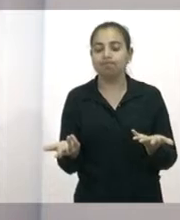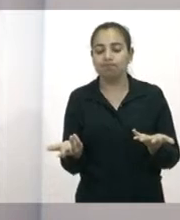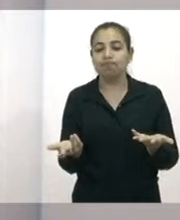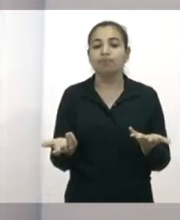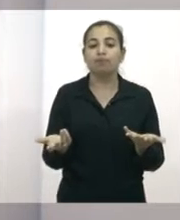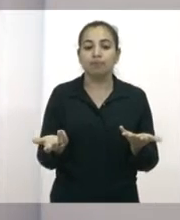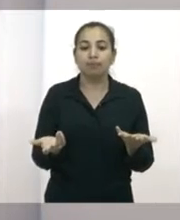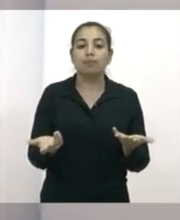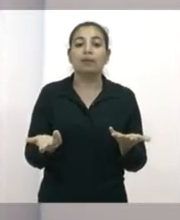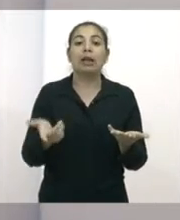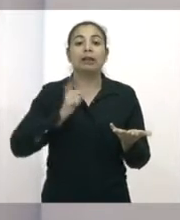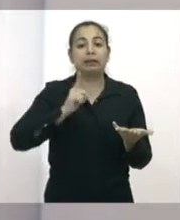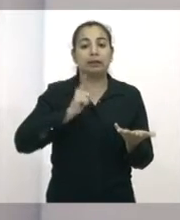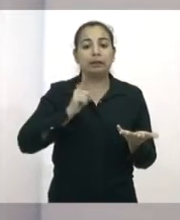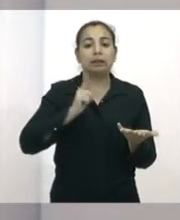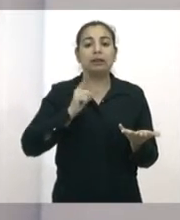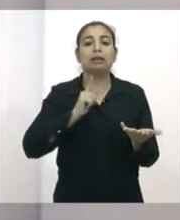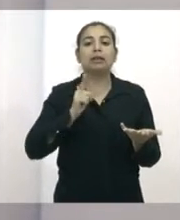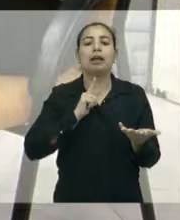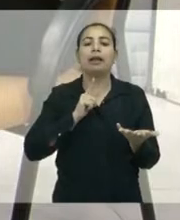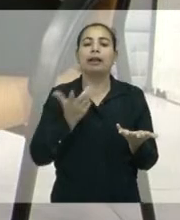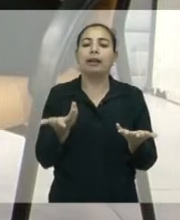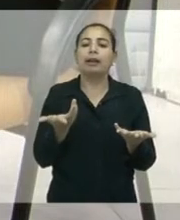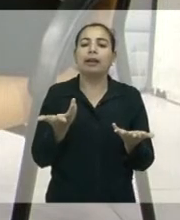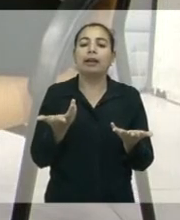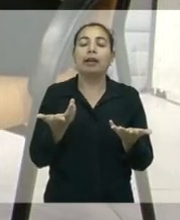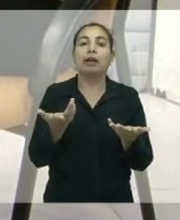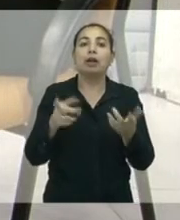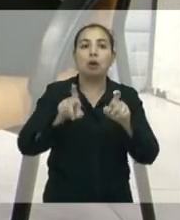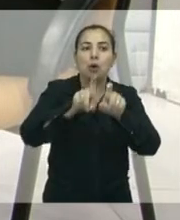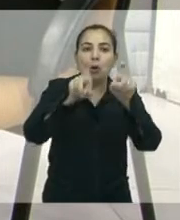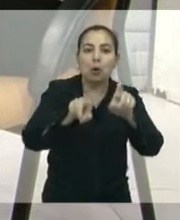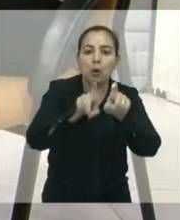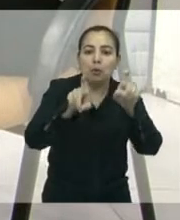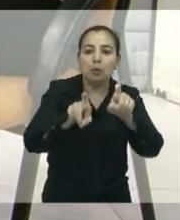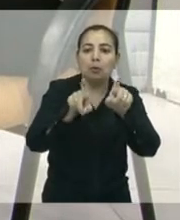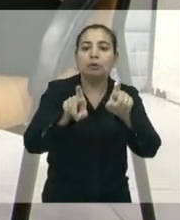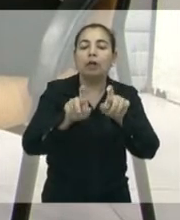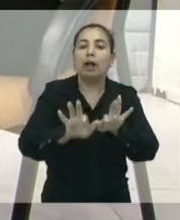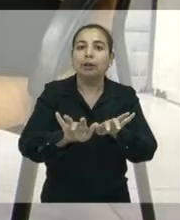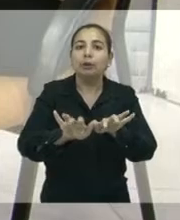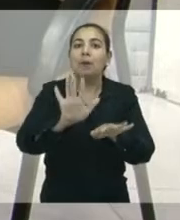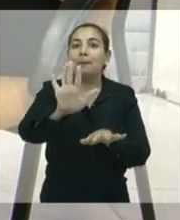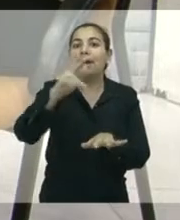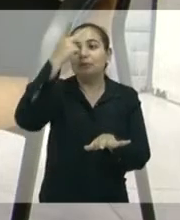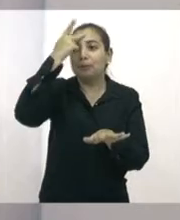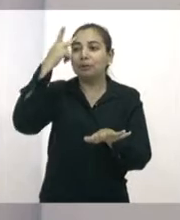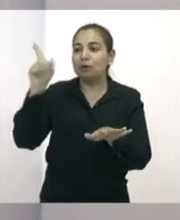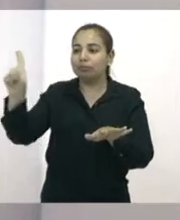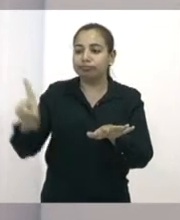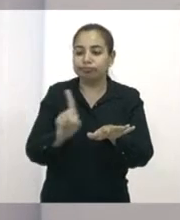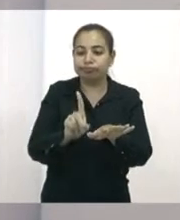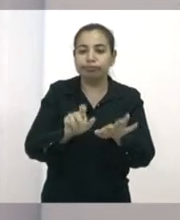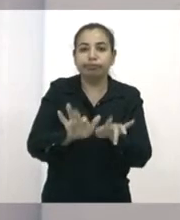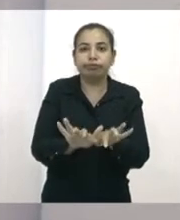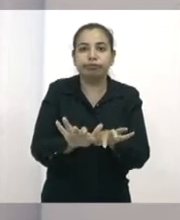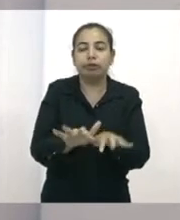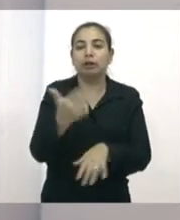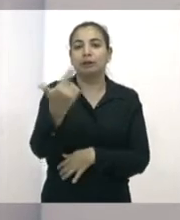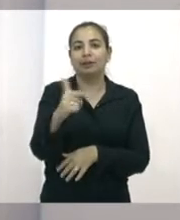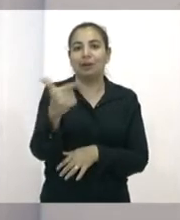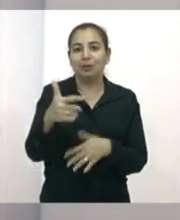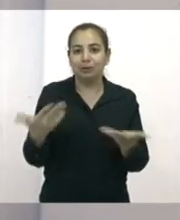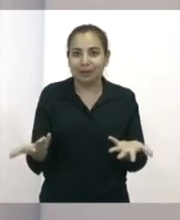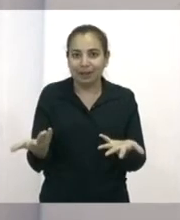instrumentos, computadores, para fazer o cadastro único das famílias, mas faltava digitadores. Em outro, a situação já era